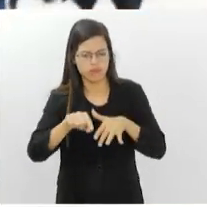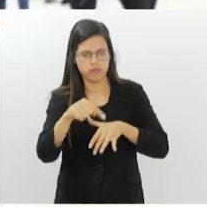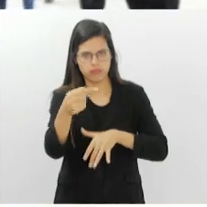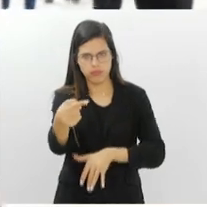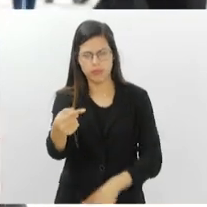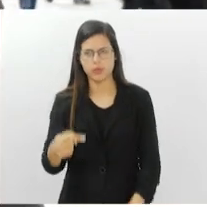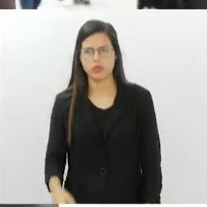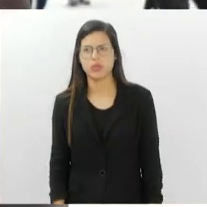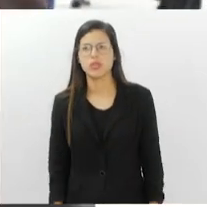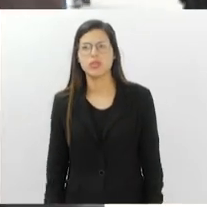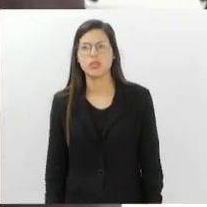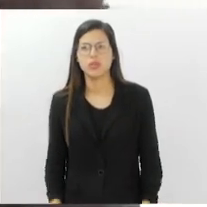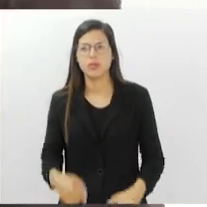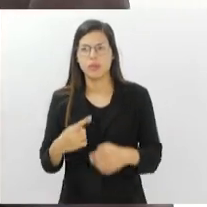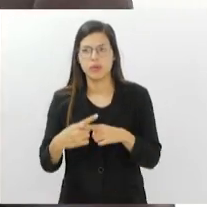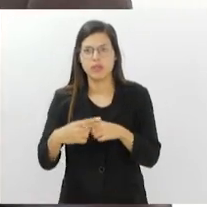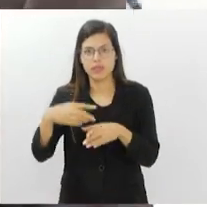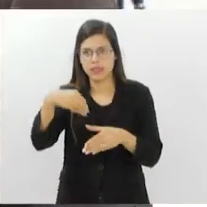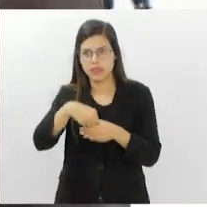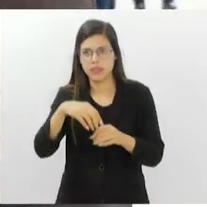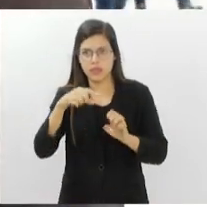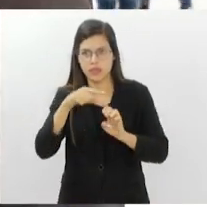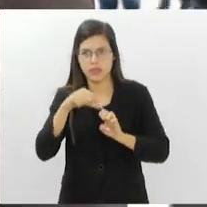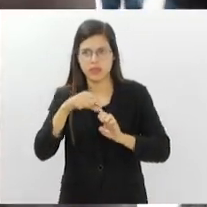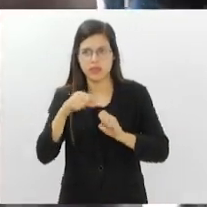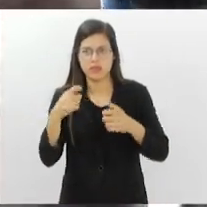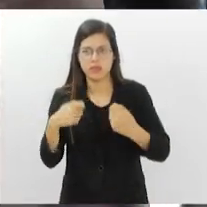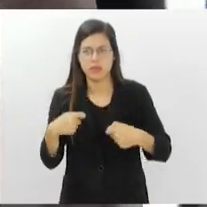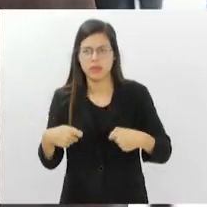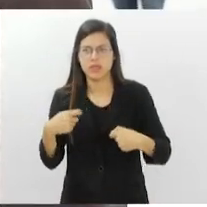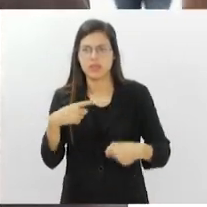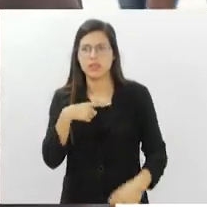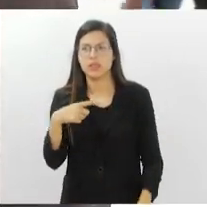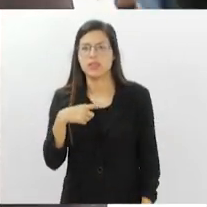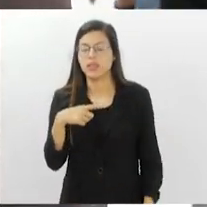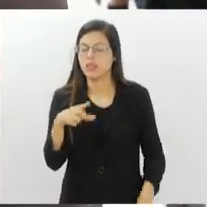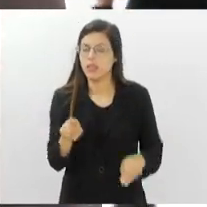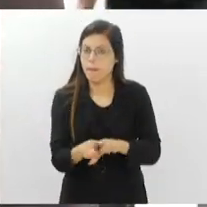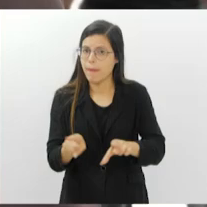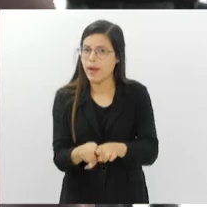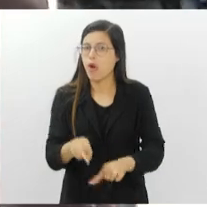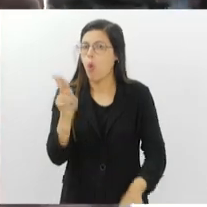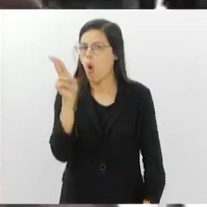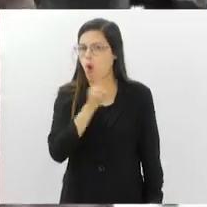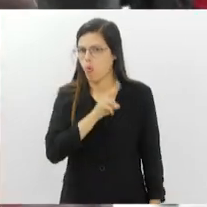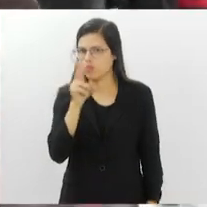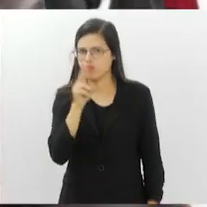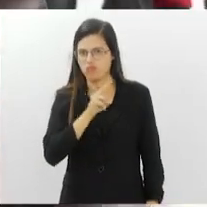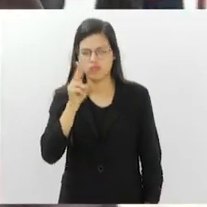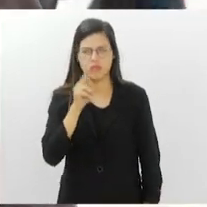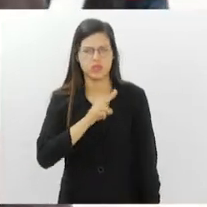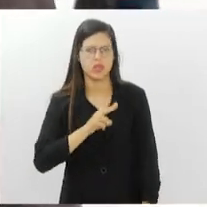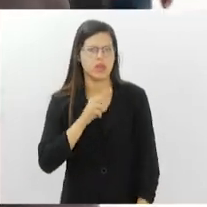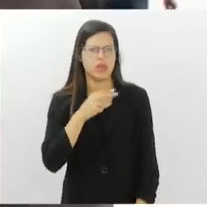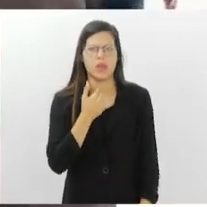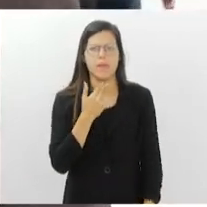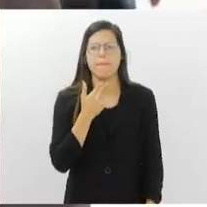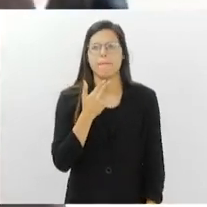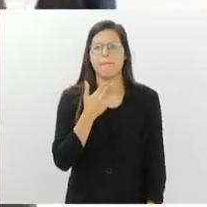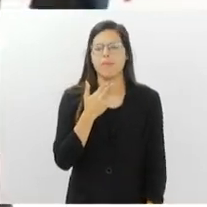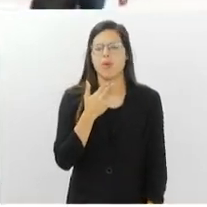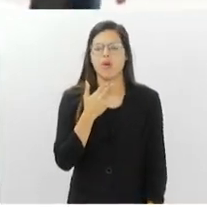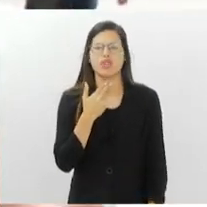dentro do empreendedorismo, tem que ter um imediatismo. Não dá para deixar para amanhã.